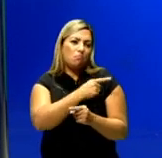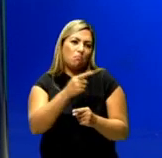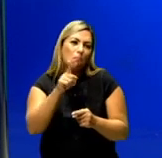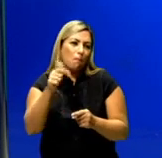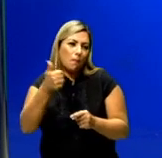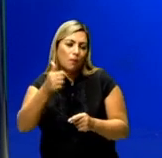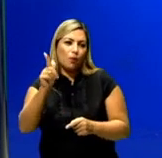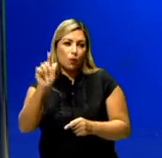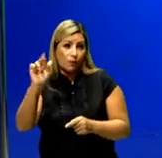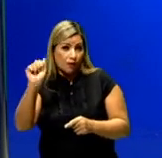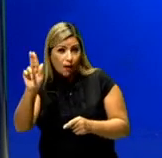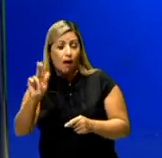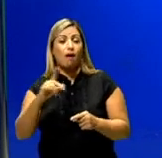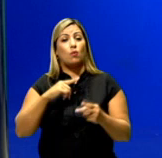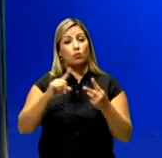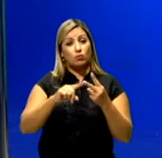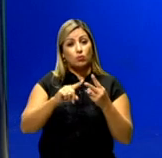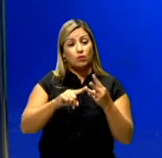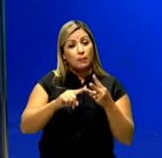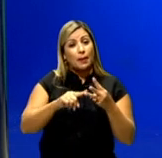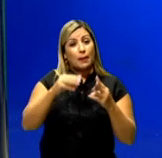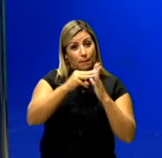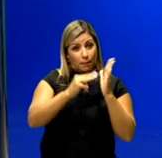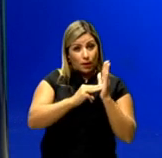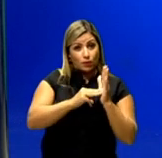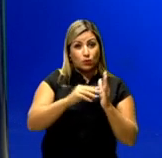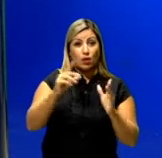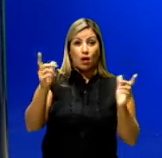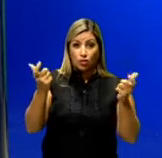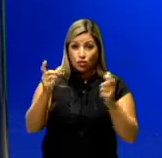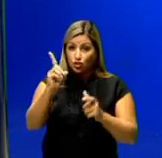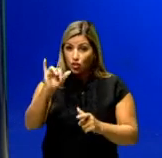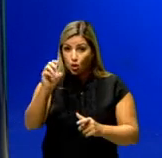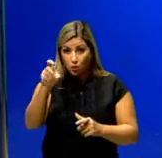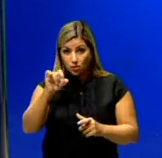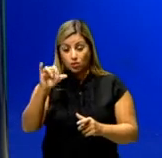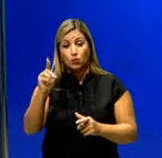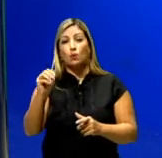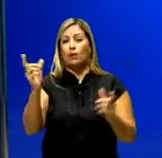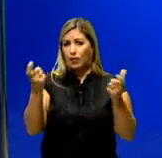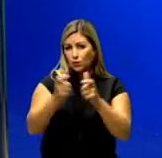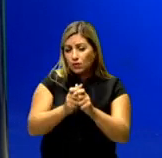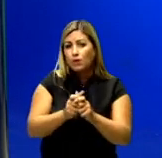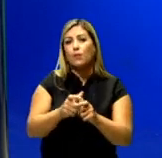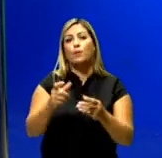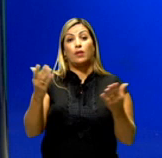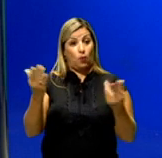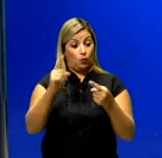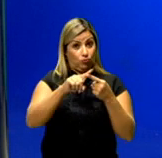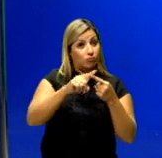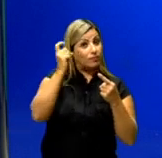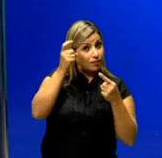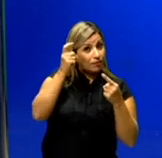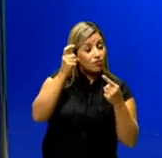legal. E temos o método de óxido redução, que trabalha com NOX. Mas hoje nós vamos ver apenas o de tentativa. E como ele é um